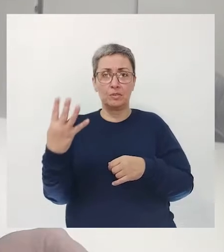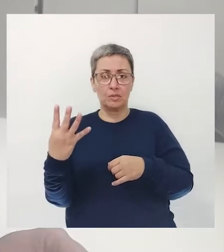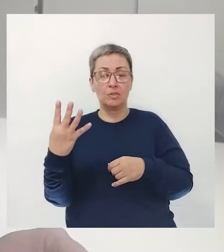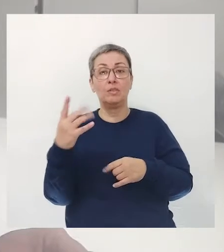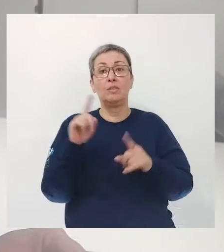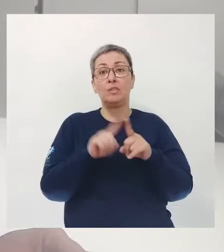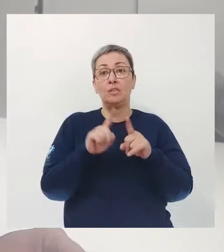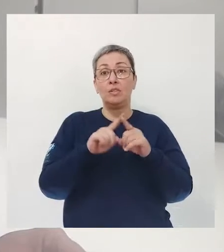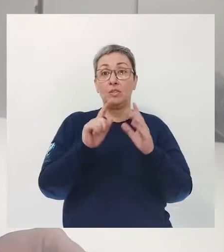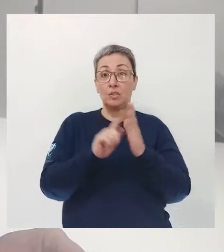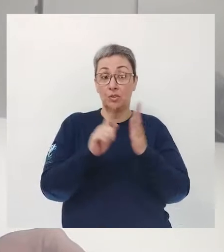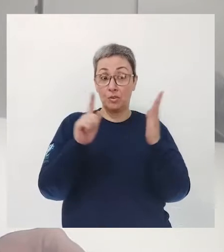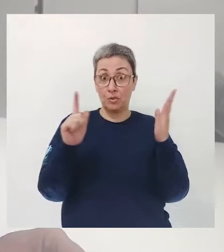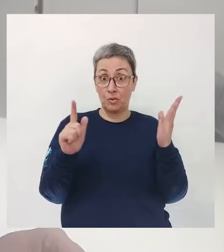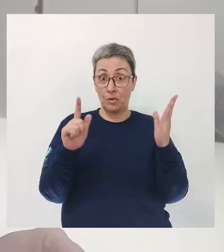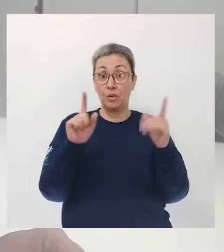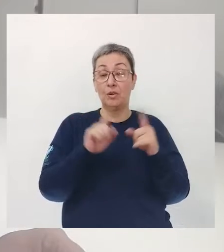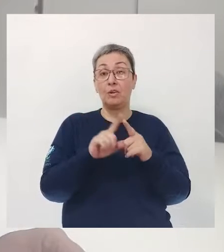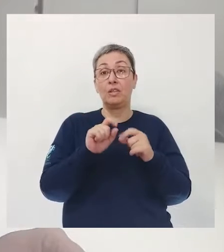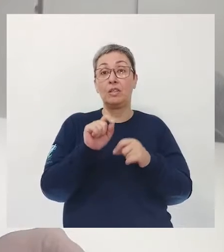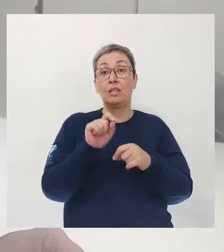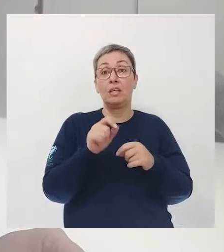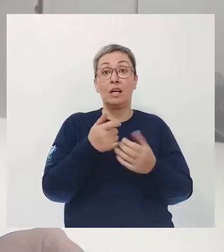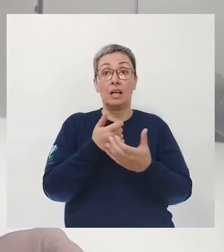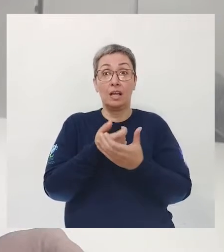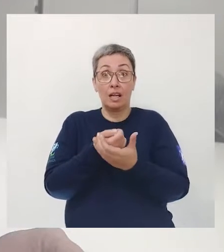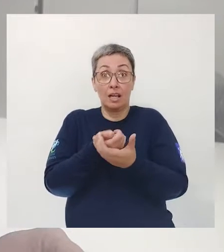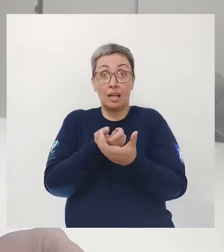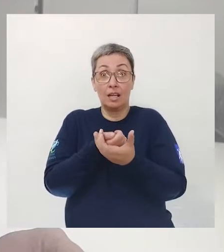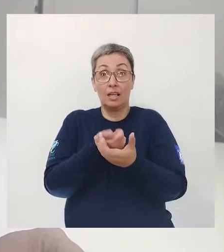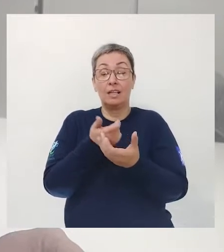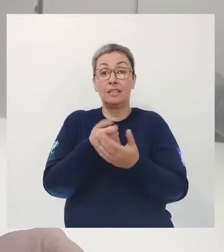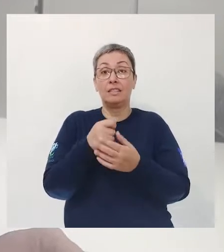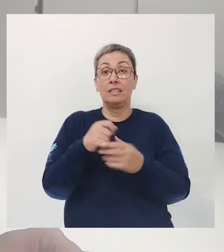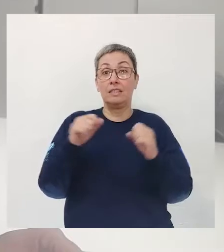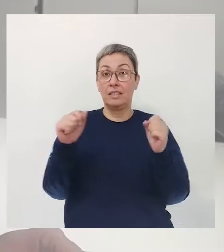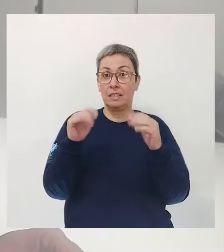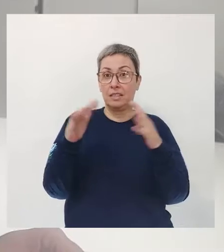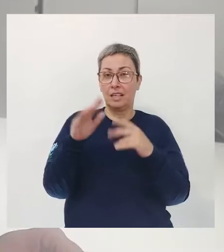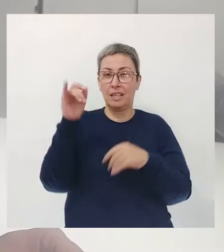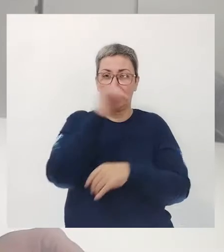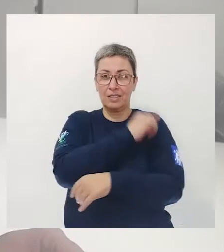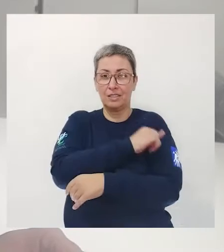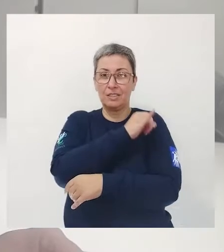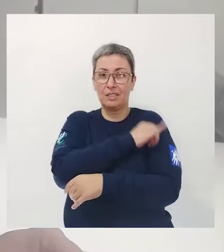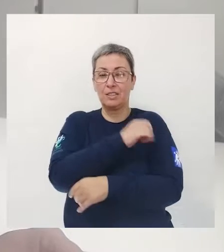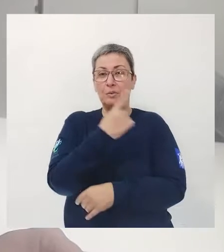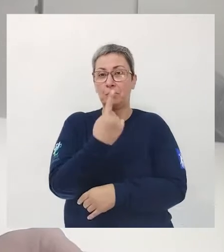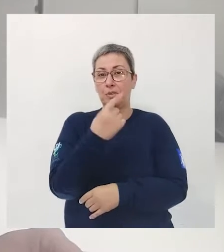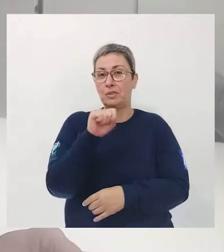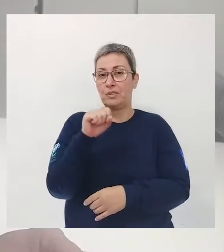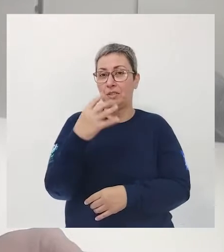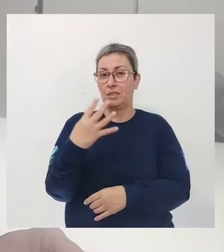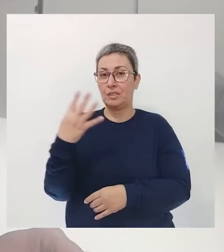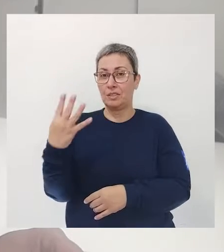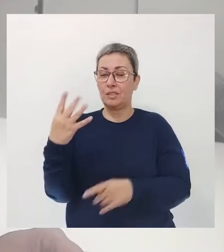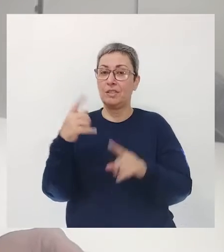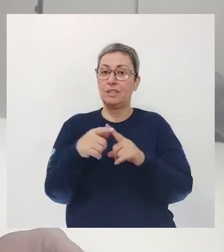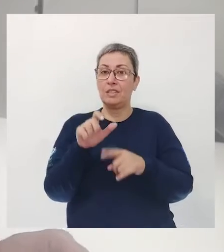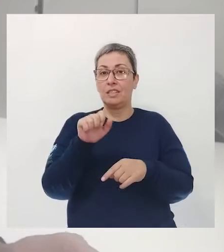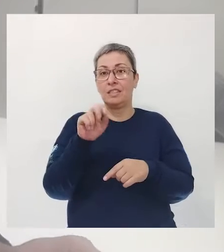No Folhetim, a Lanterna Mágica Lá no Rio de Janeiro, 1844